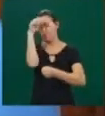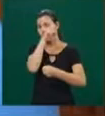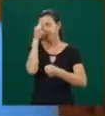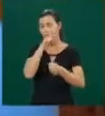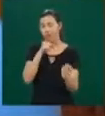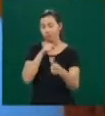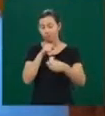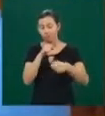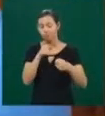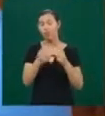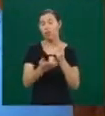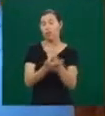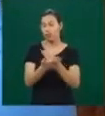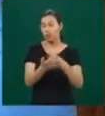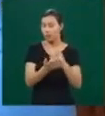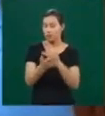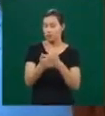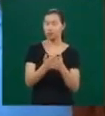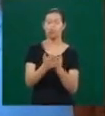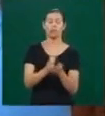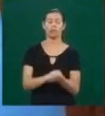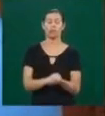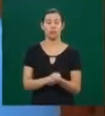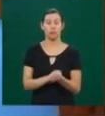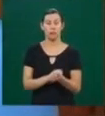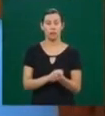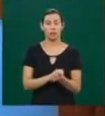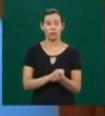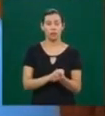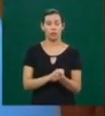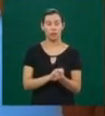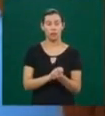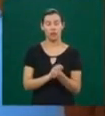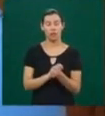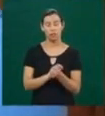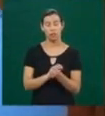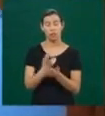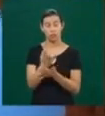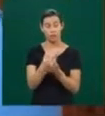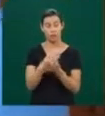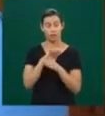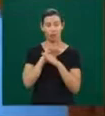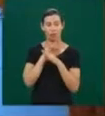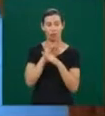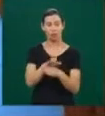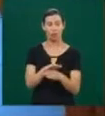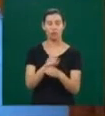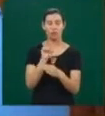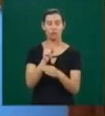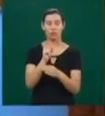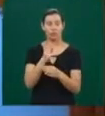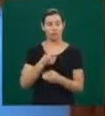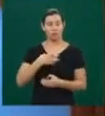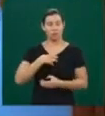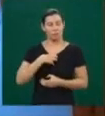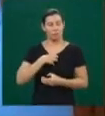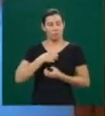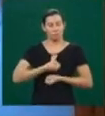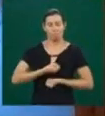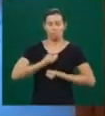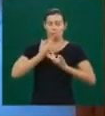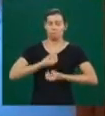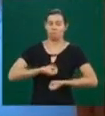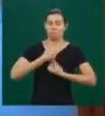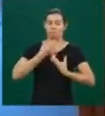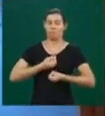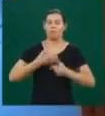situações como forma de contestar, de sorrir, de cantar, de chorar, de botar para fora as